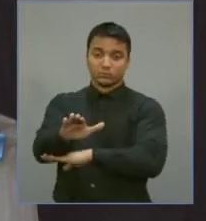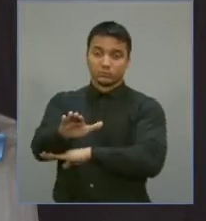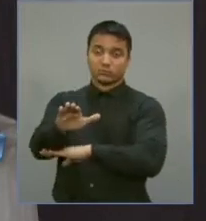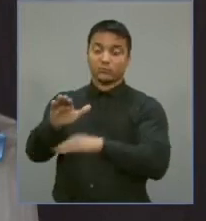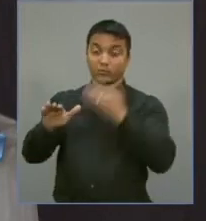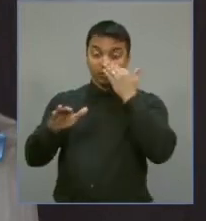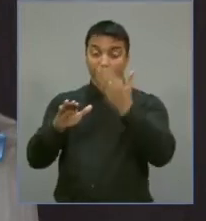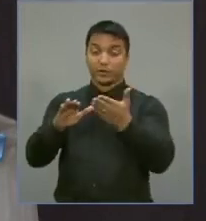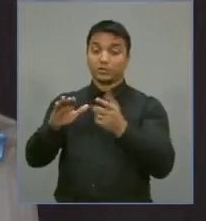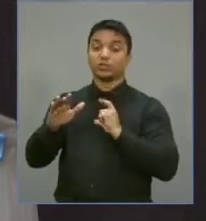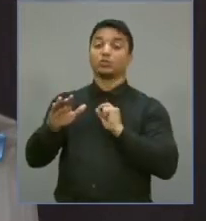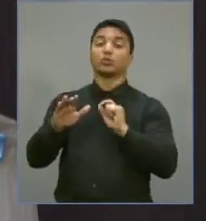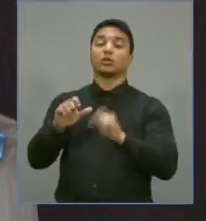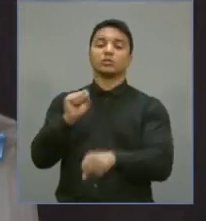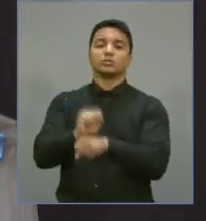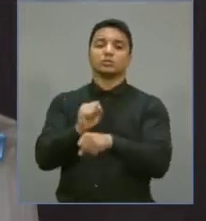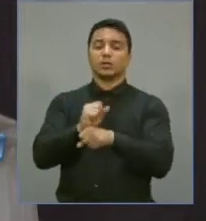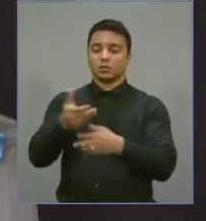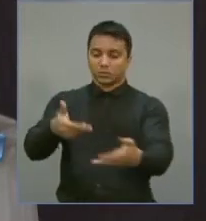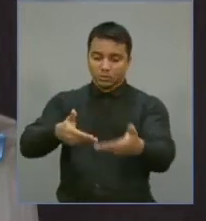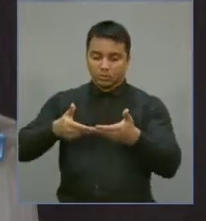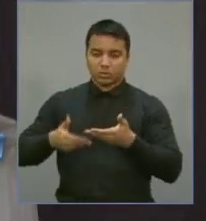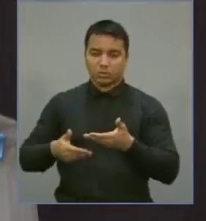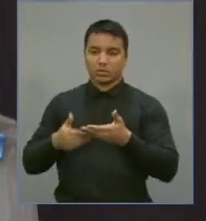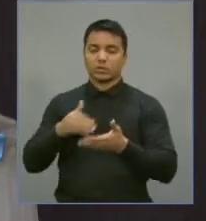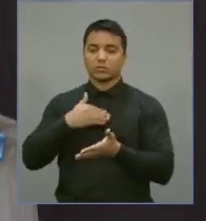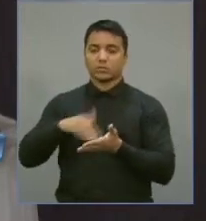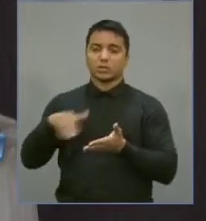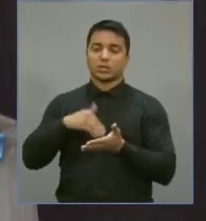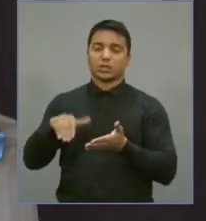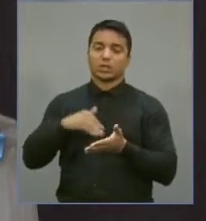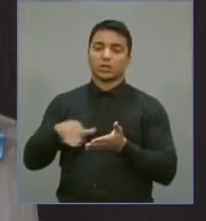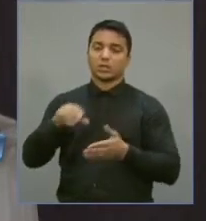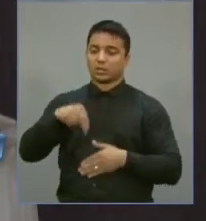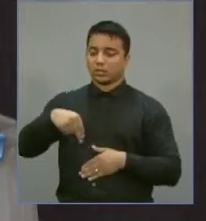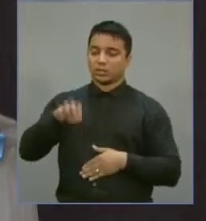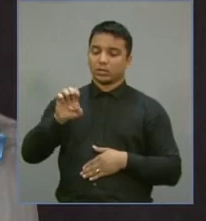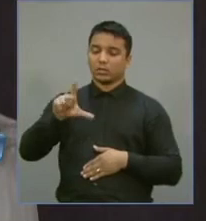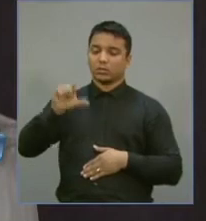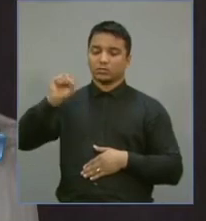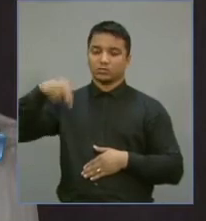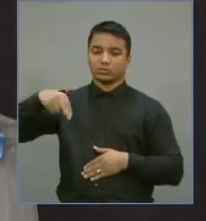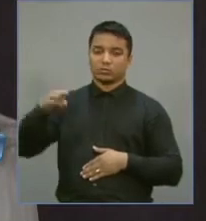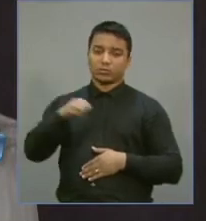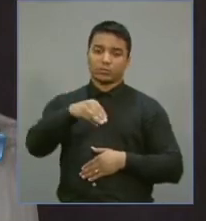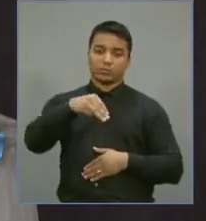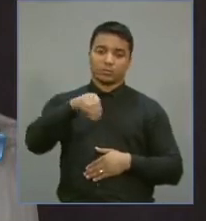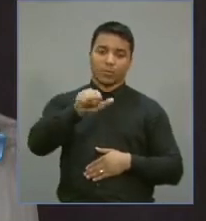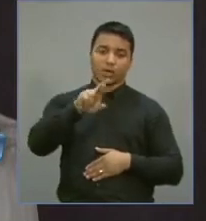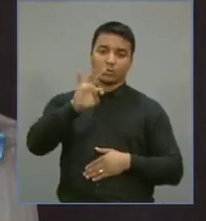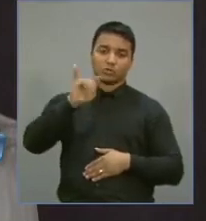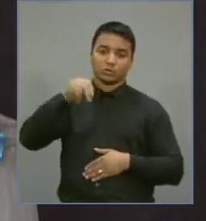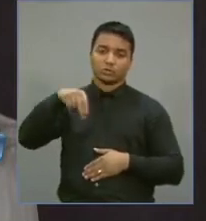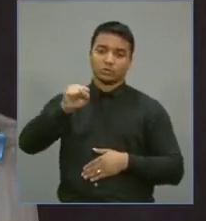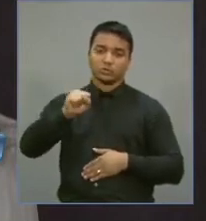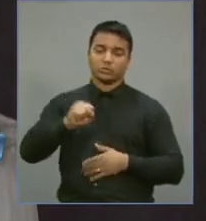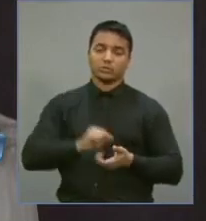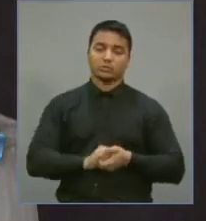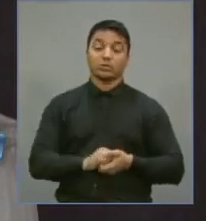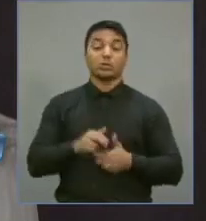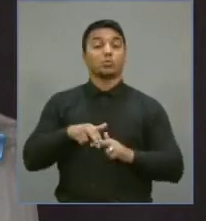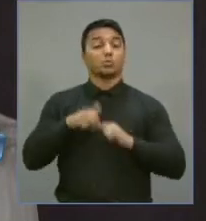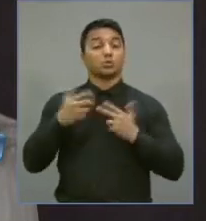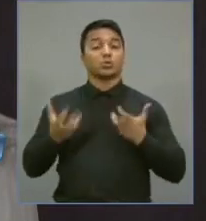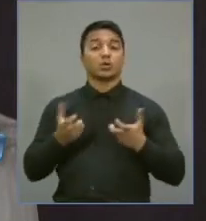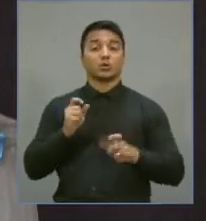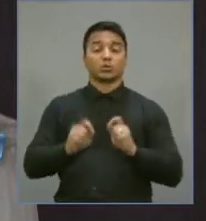Abolição, esperando por serem recebidos pelo secretário Nelson Martins, o secretário de Relações Institucionais. Portanto, eu